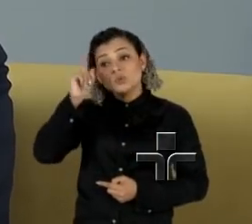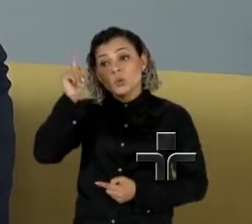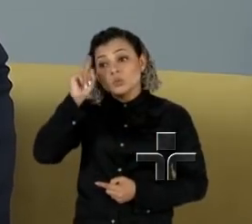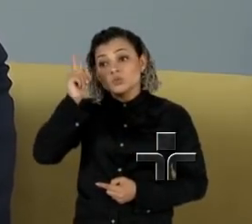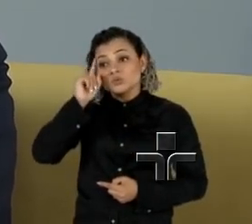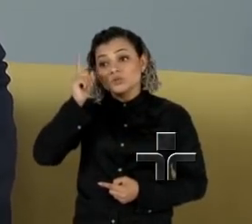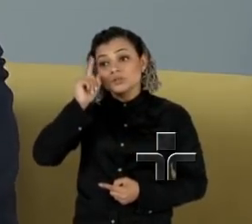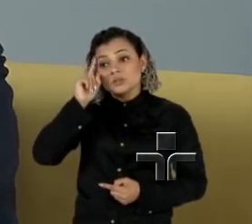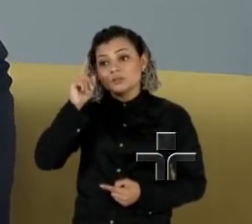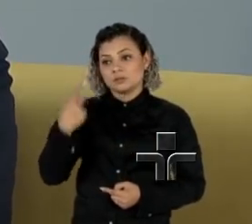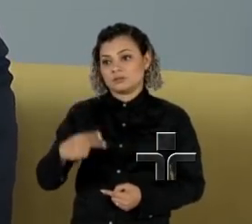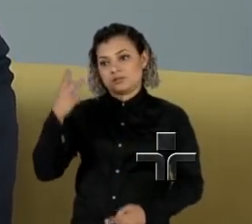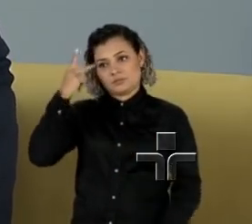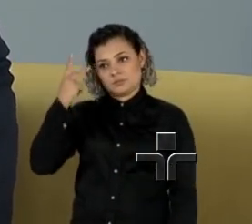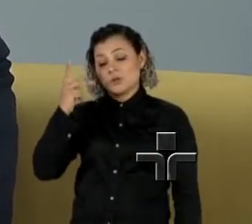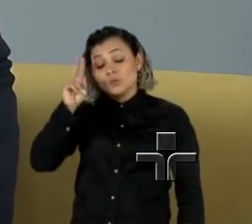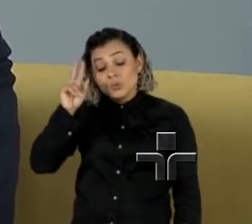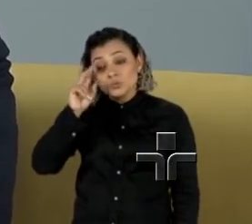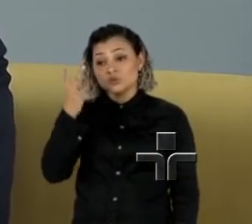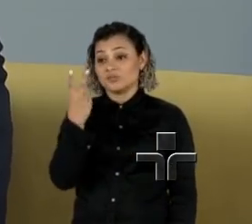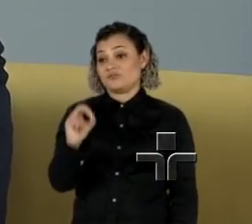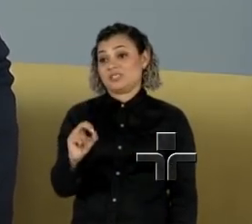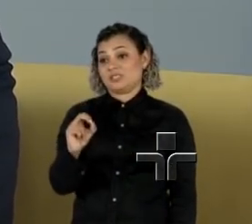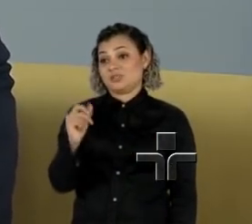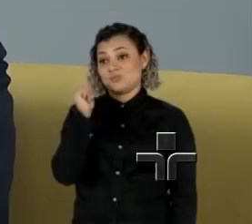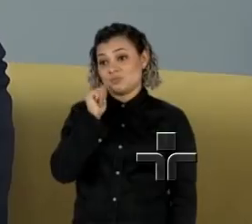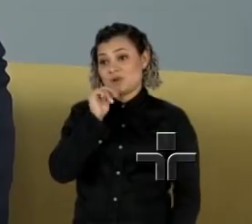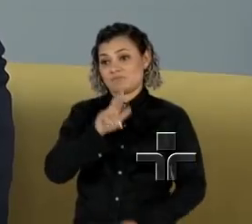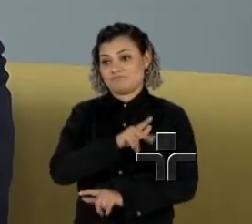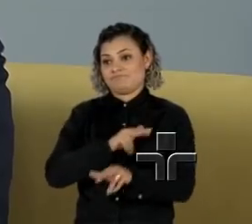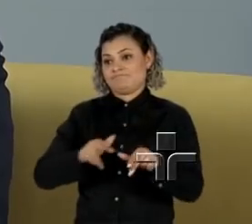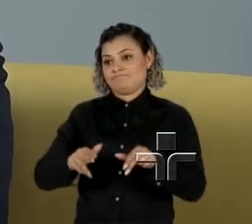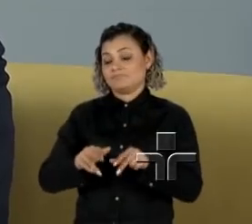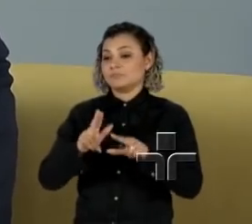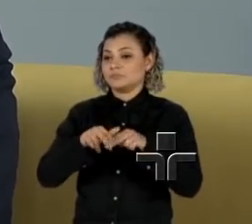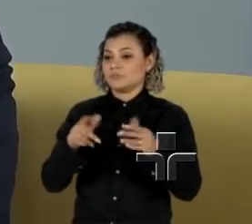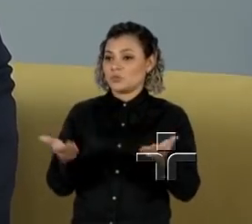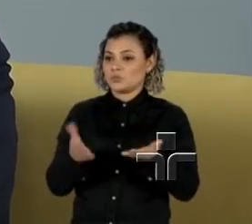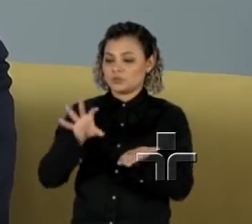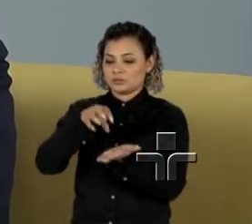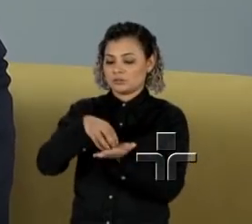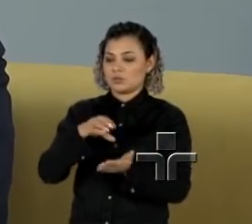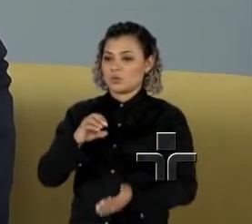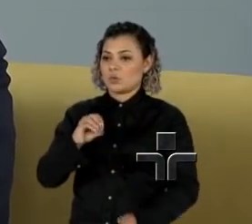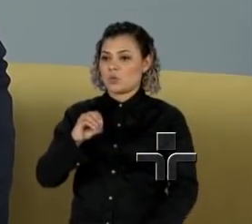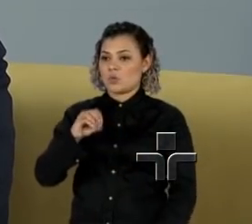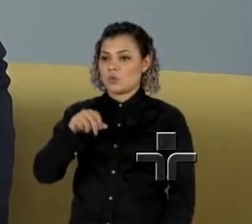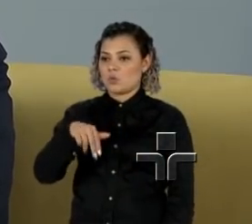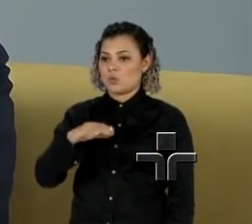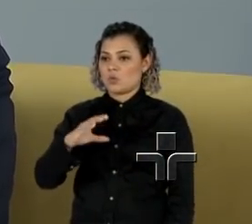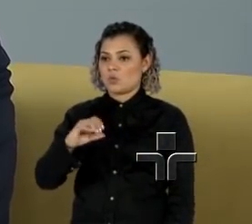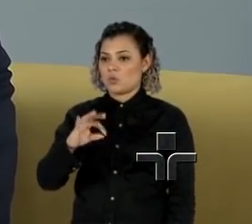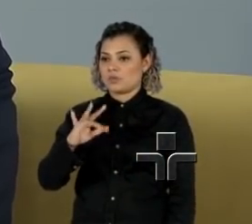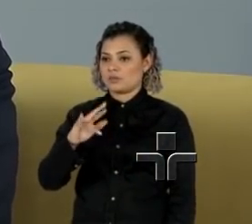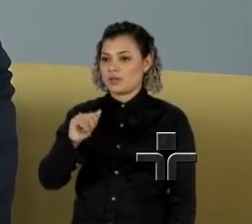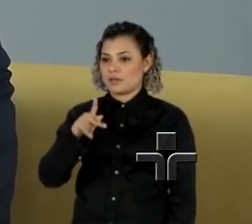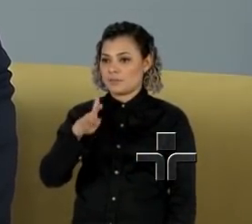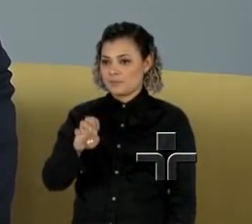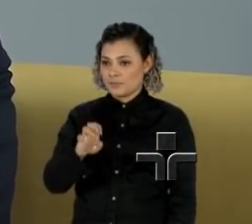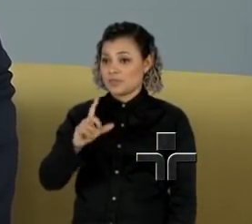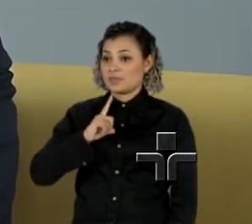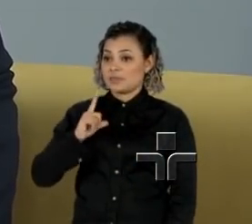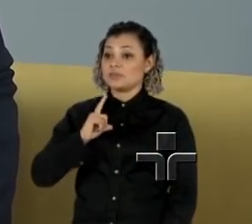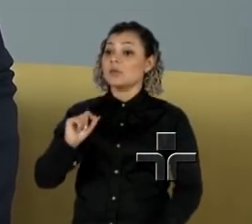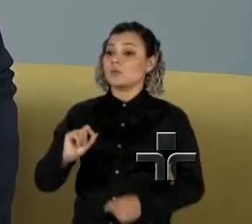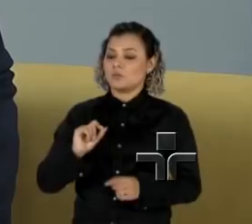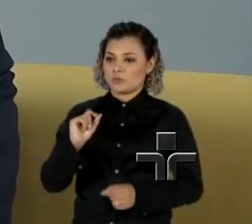dia de câncer de mama aqui em São Paulo. Hoje nós temos já um exame chamado Oncotype, que você faz um teste genético, nós recebemos esse teste por uma